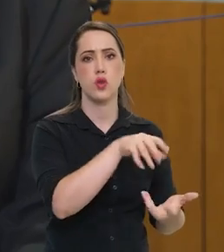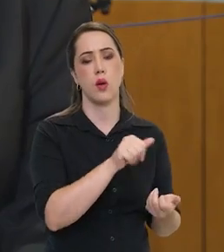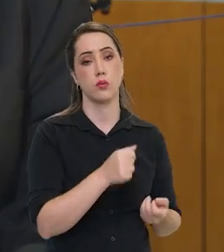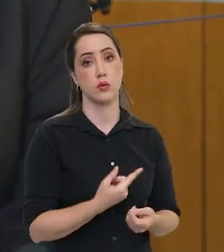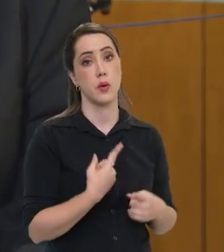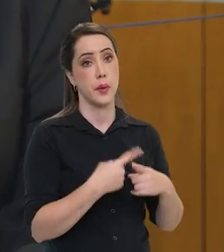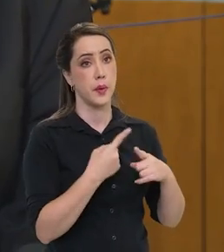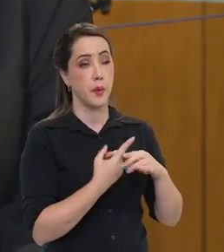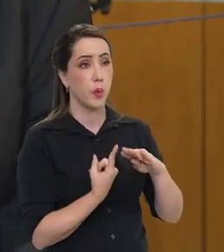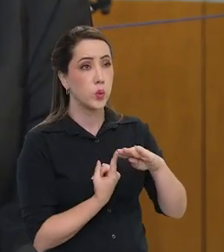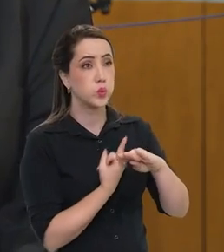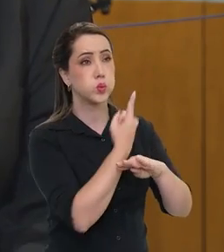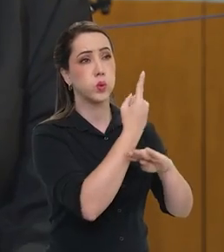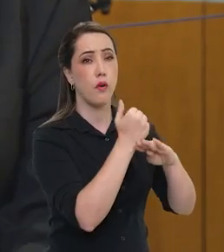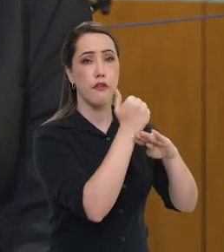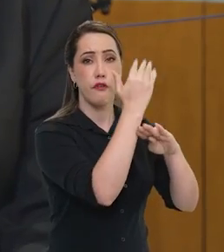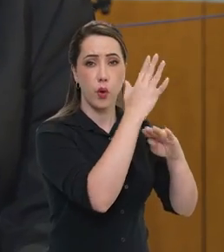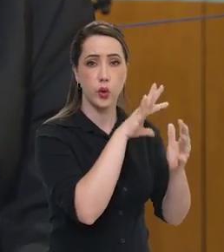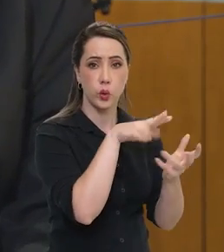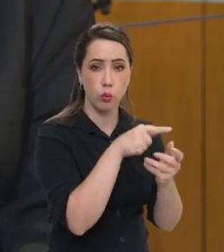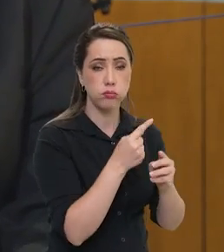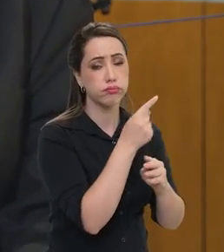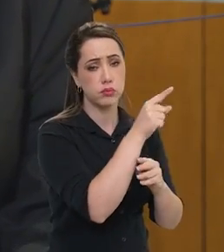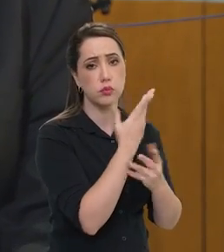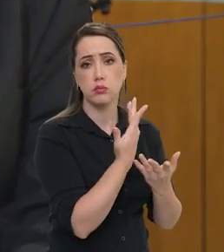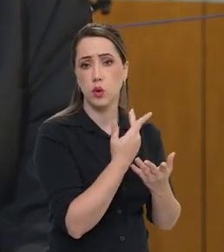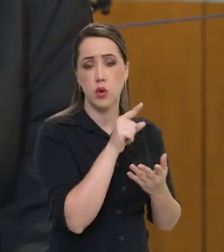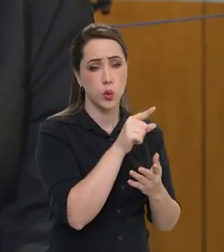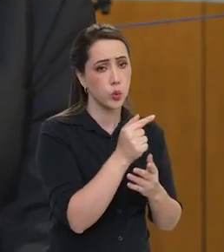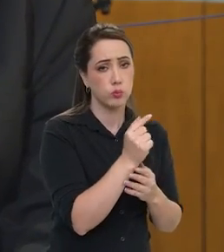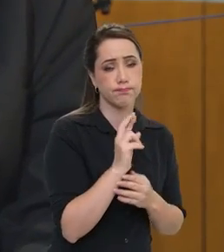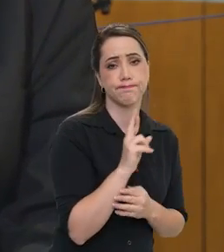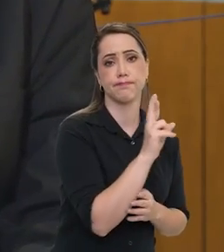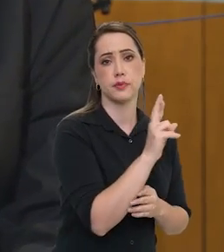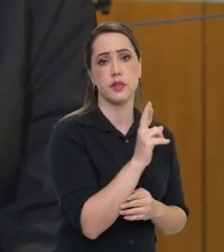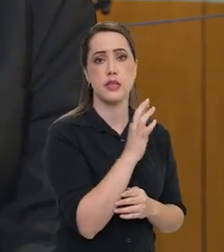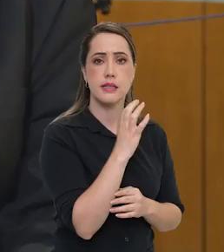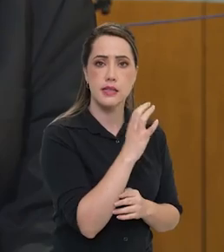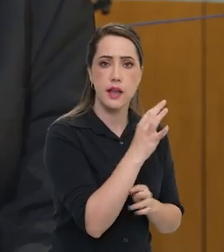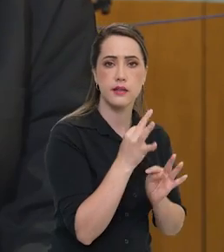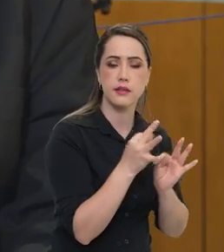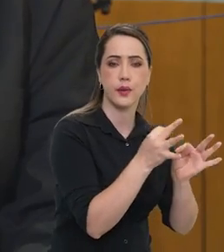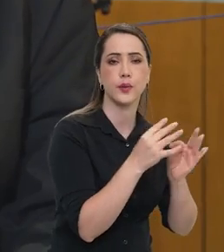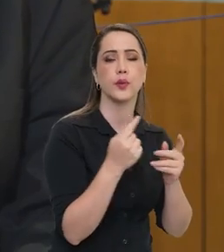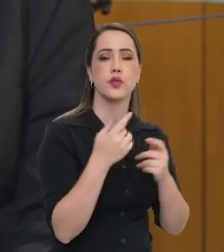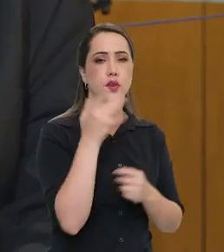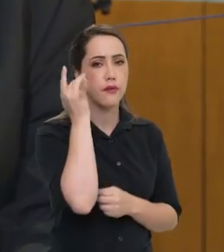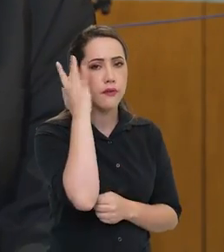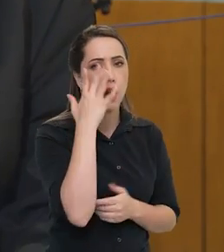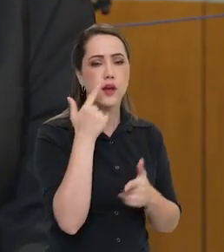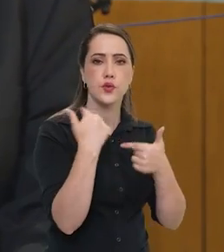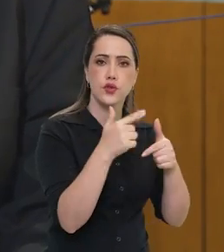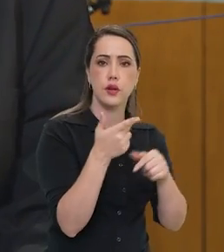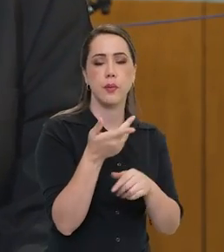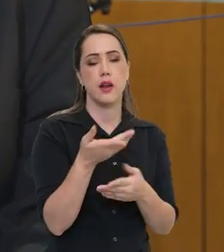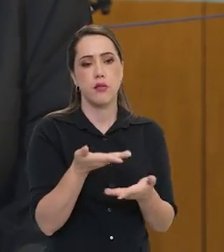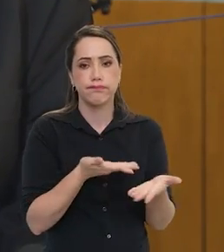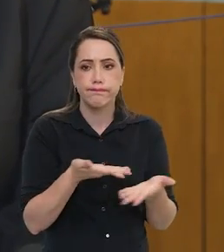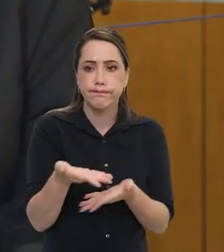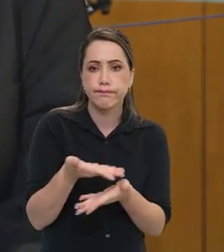internacionais. O espaço é bastante neutro, ciência e tecnologia, de uma forma geral, são sempre muito fáceis de você trabalhar